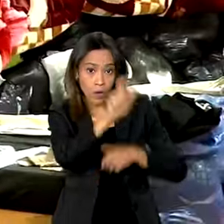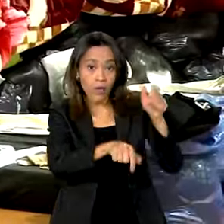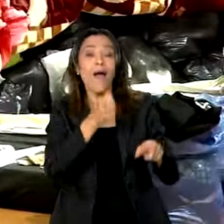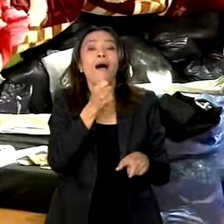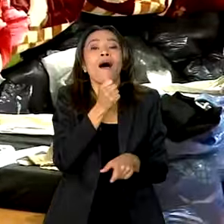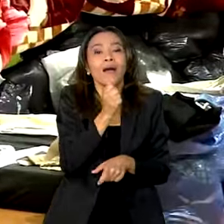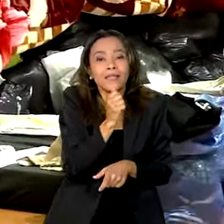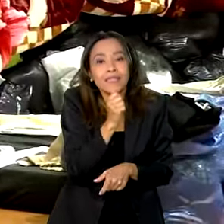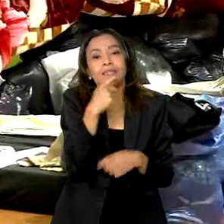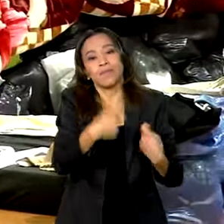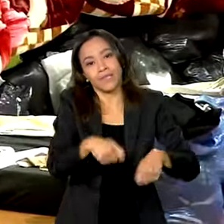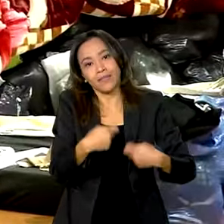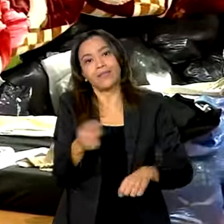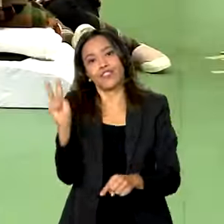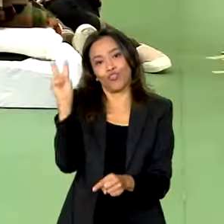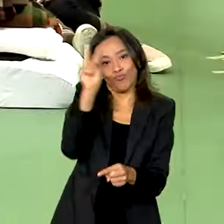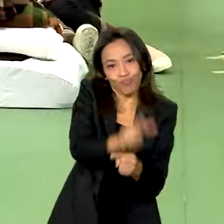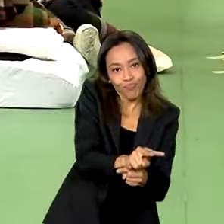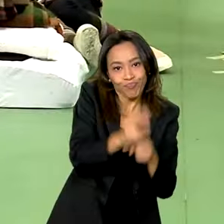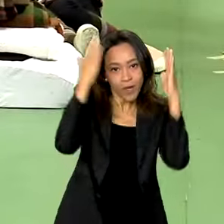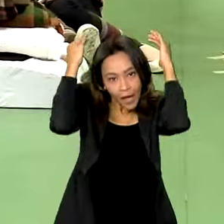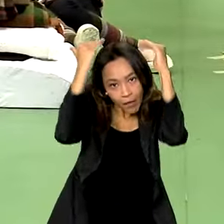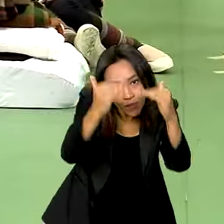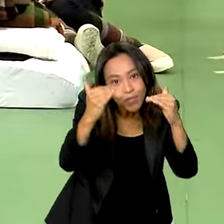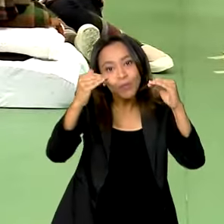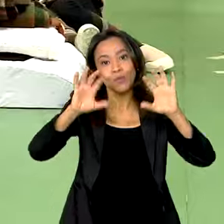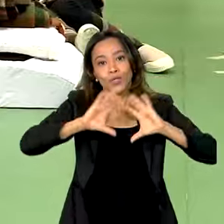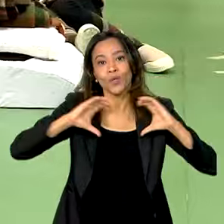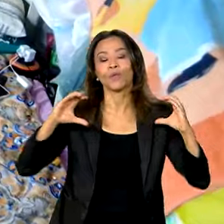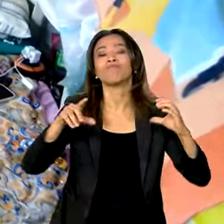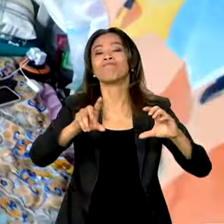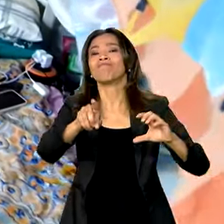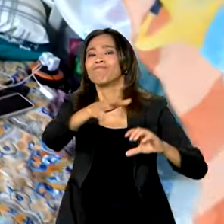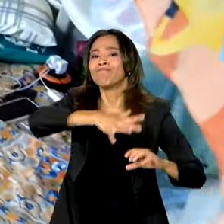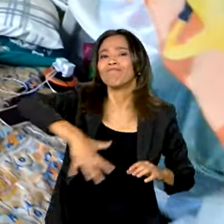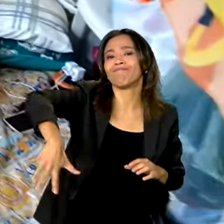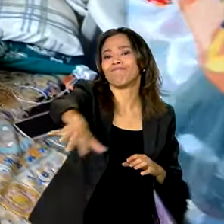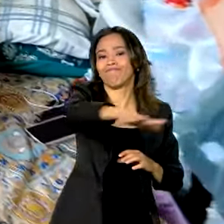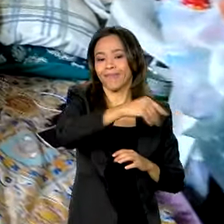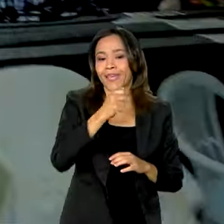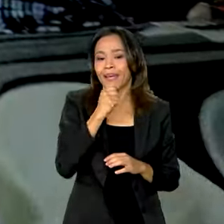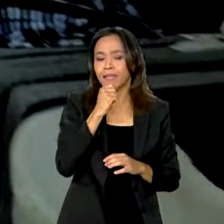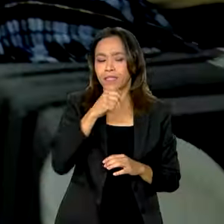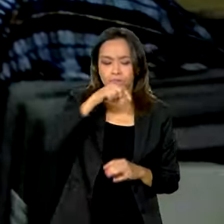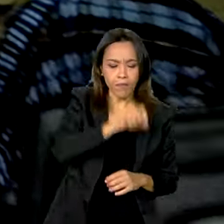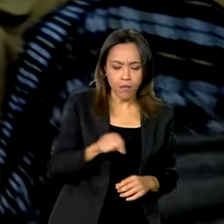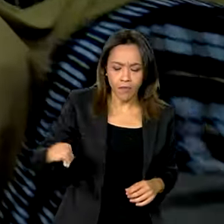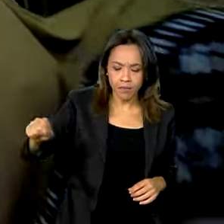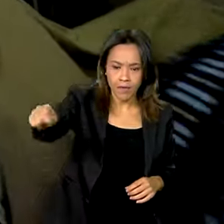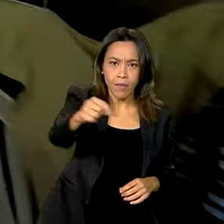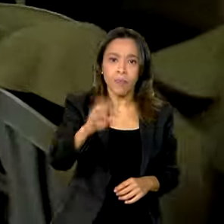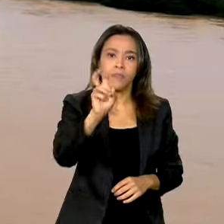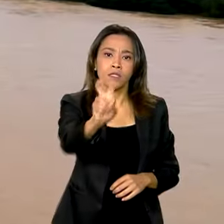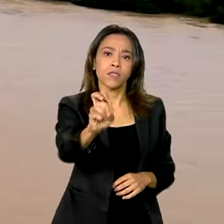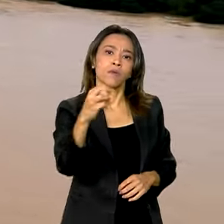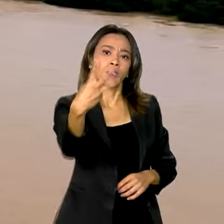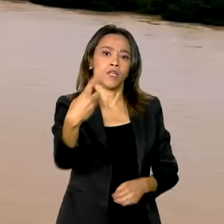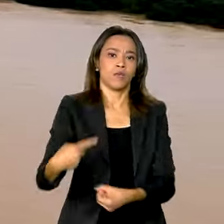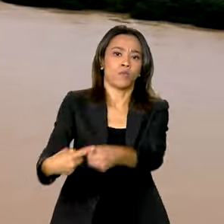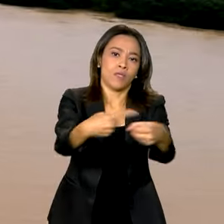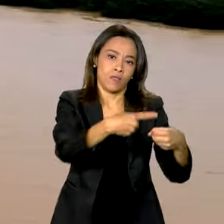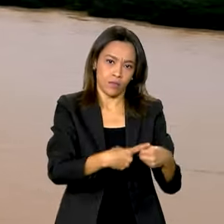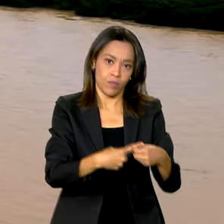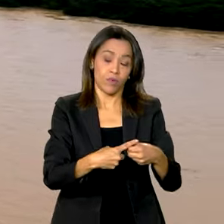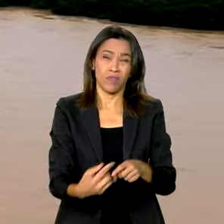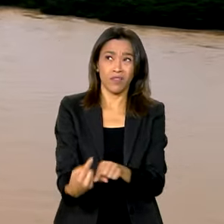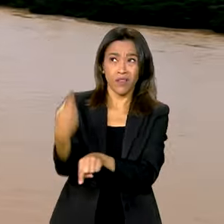dependendo dos cerca de 200 abrigos comunitários que ainda estão ativos em 53 municípios. Desde o